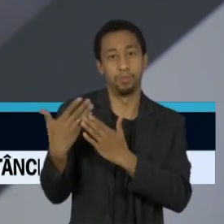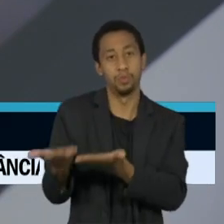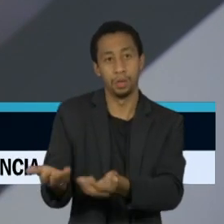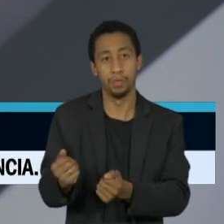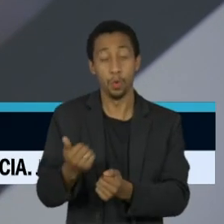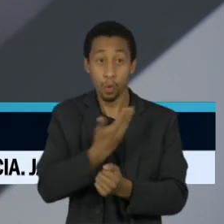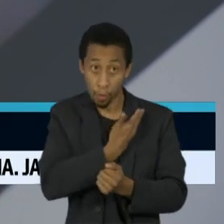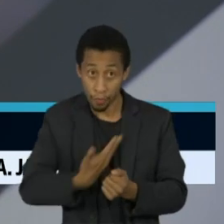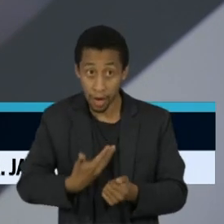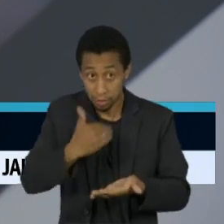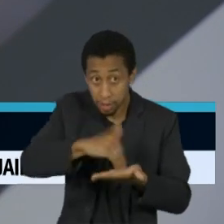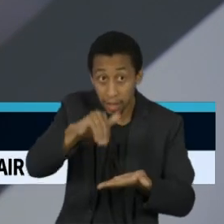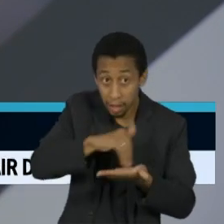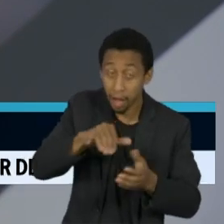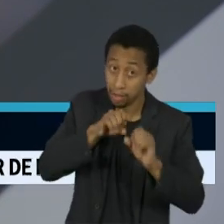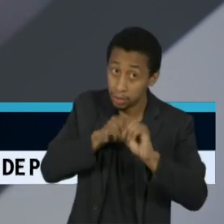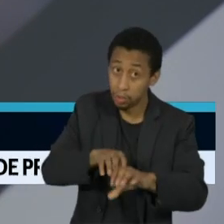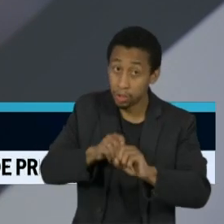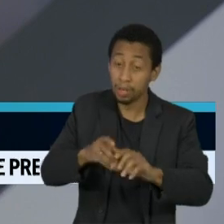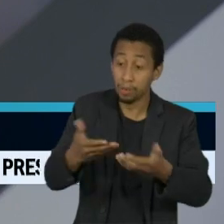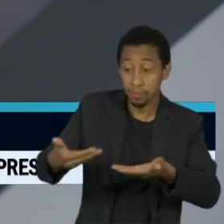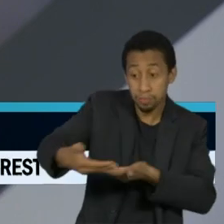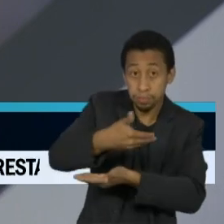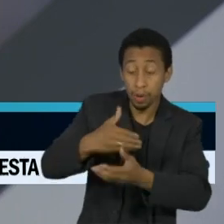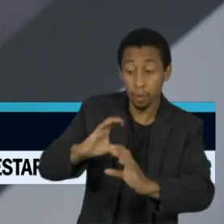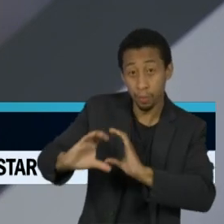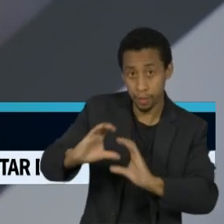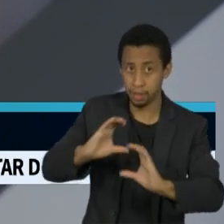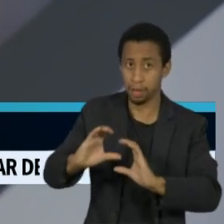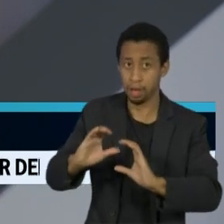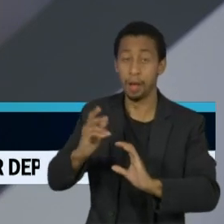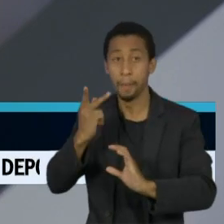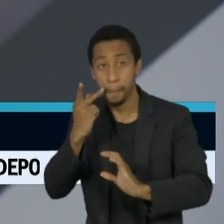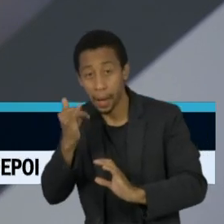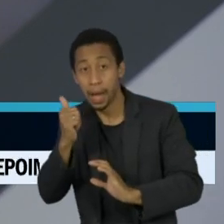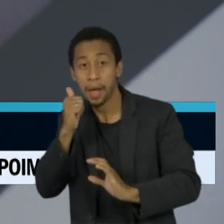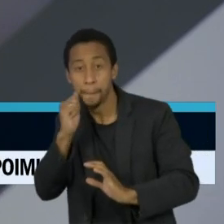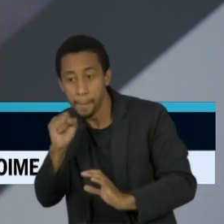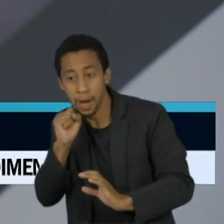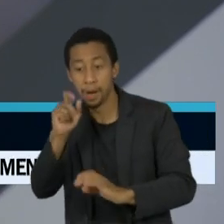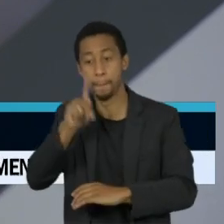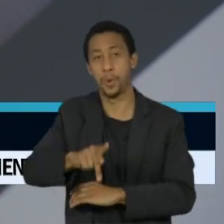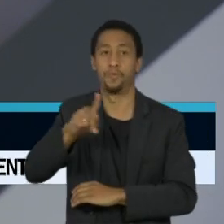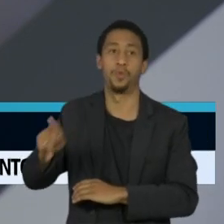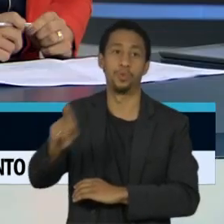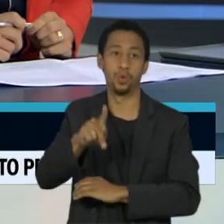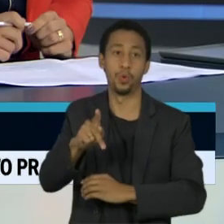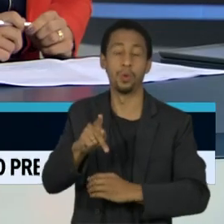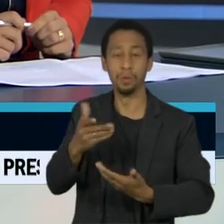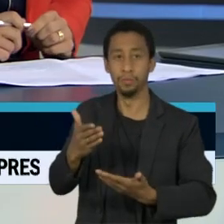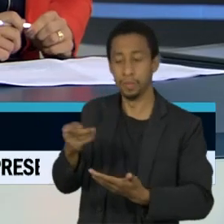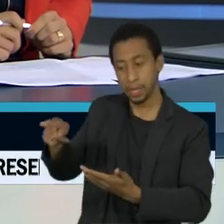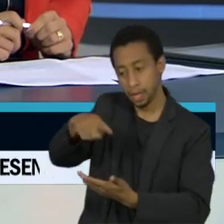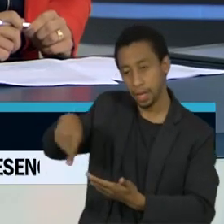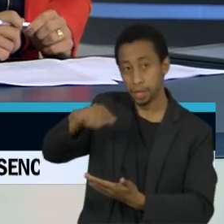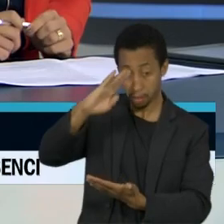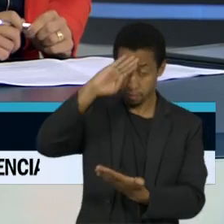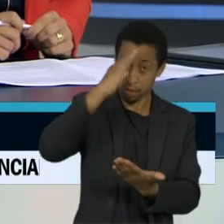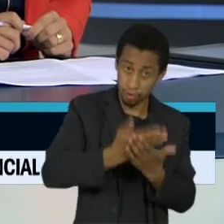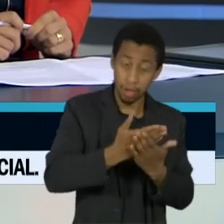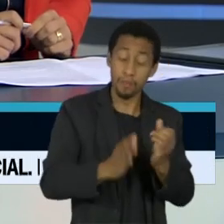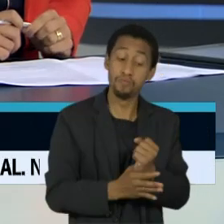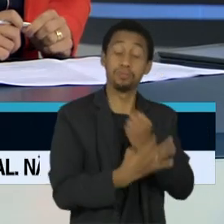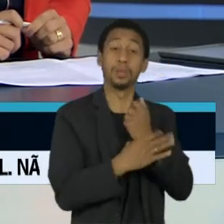secretários de educação precisam se comunicar com os pais e com os professores e dar-lhes segurança de que é possível